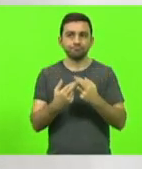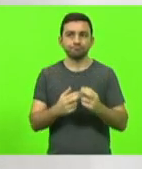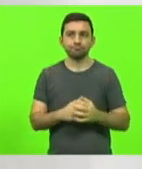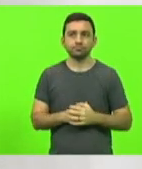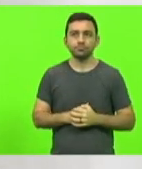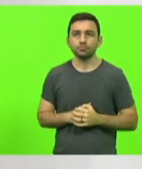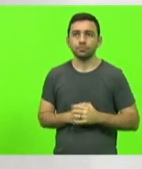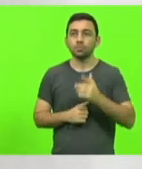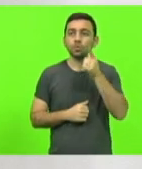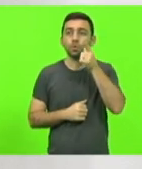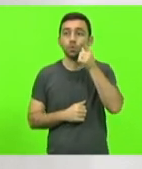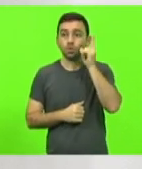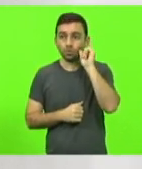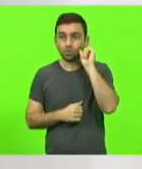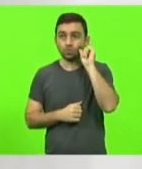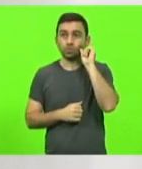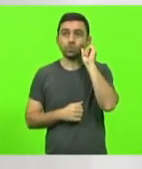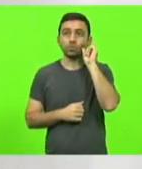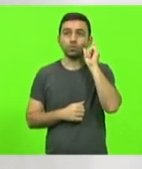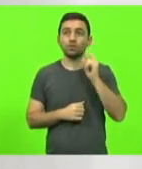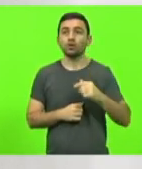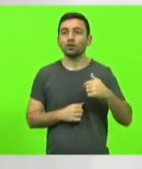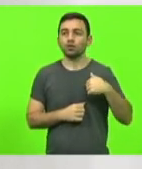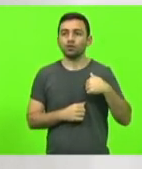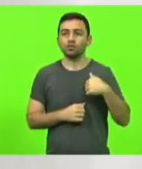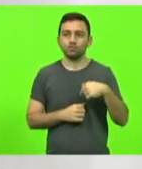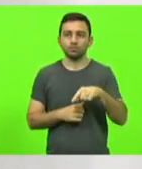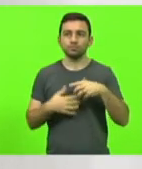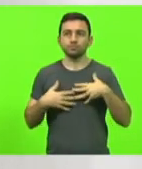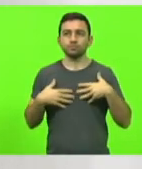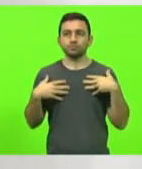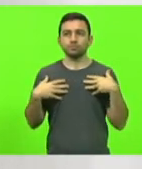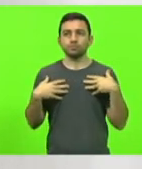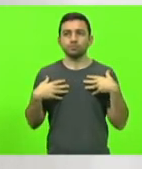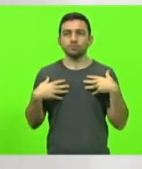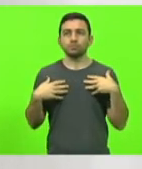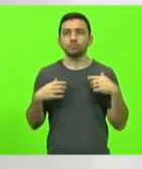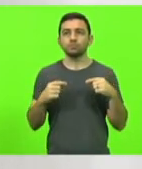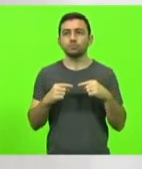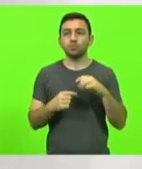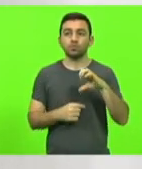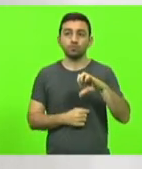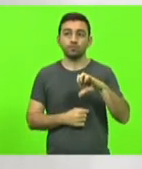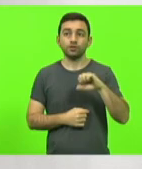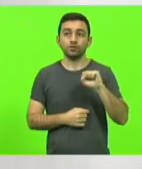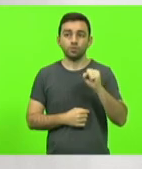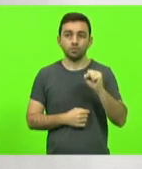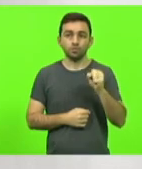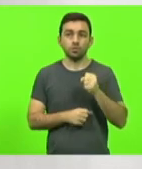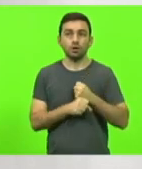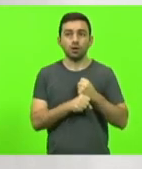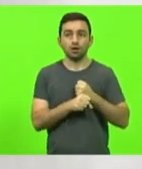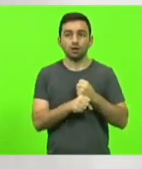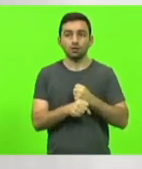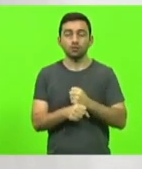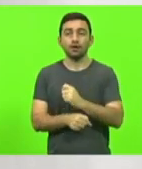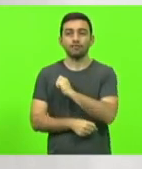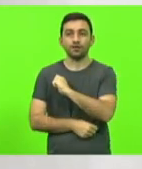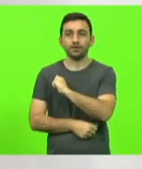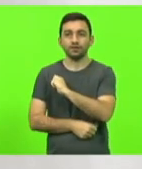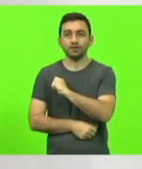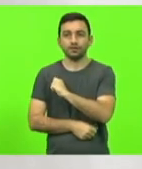Ontem, estive na solenalidade alusiva aos 98 anos do Havaí Futebol Clube.